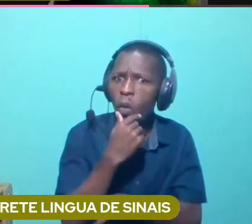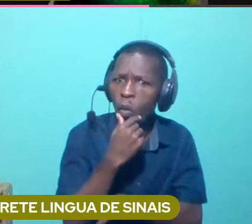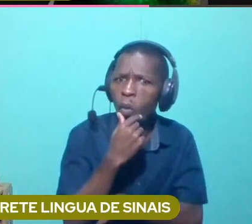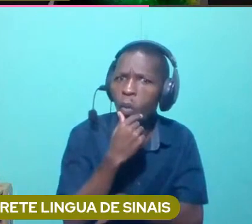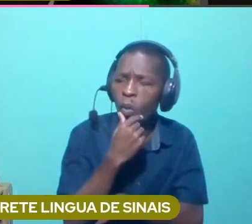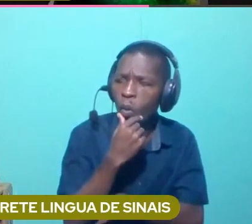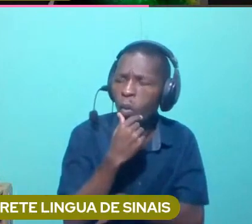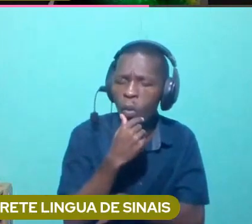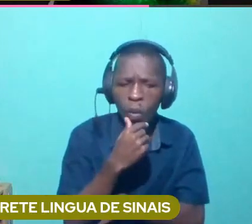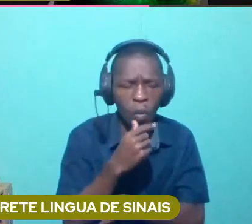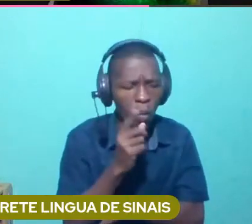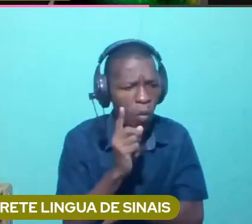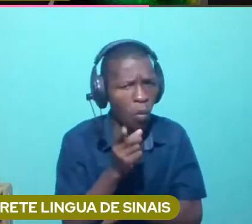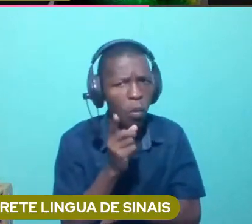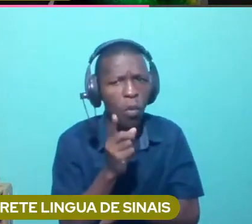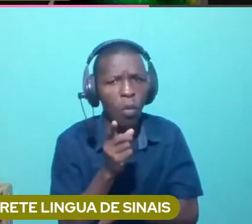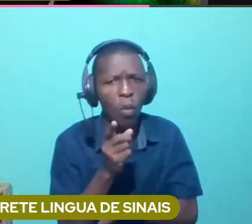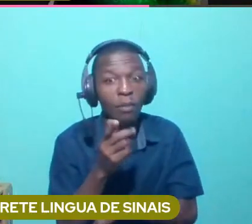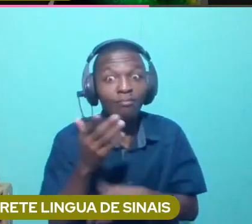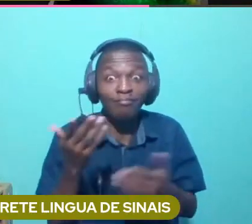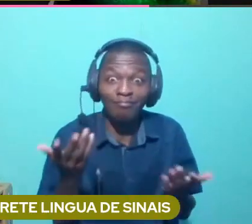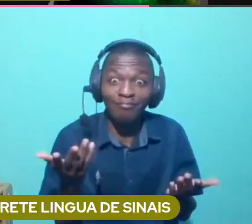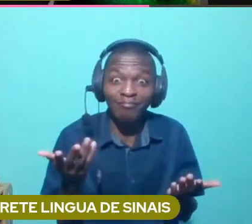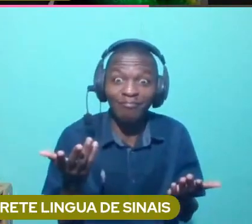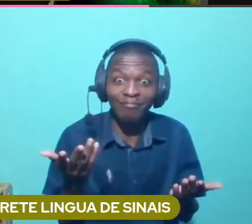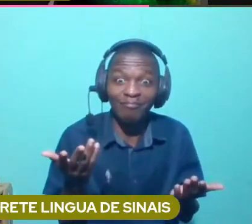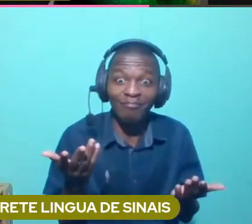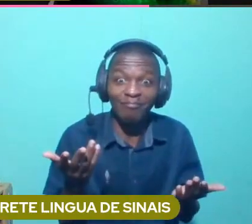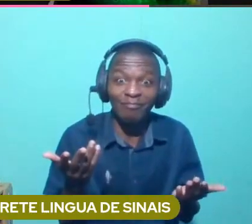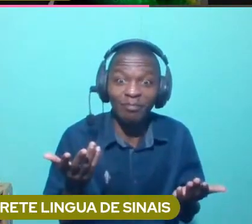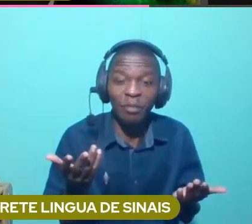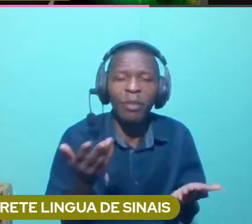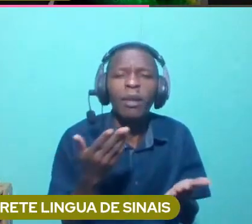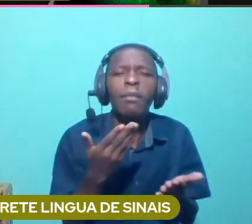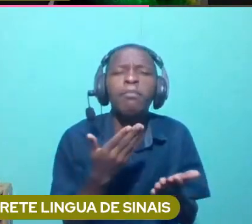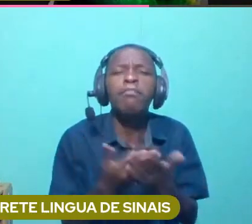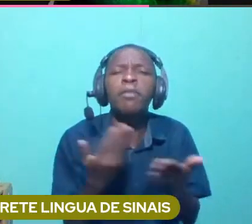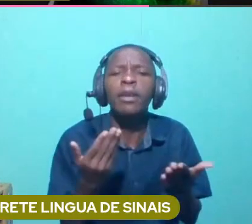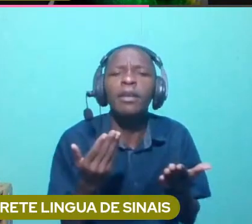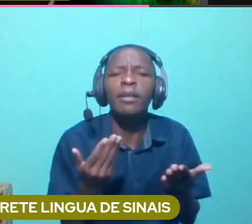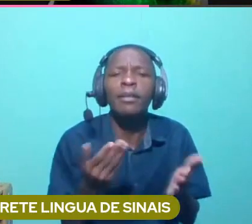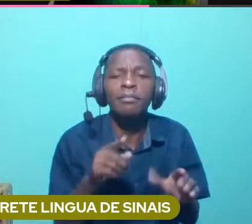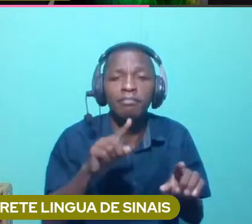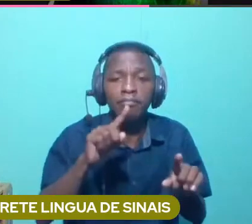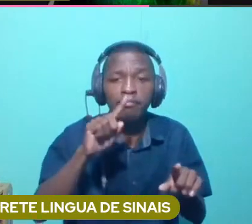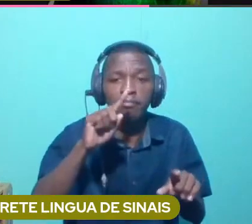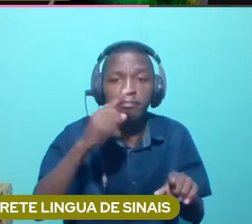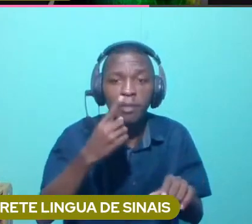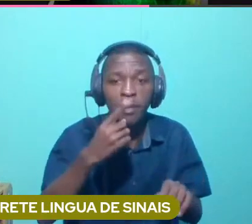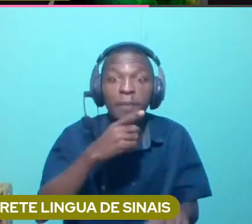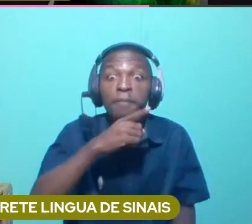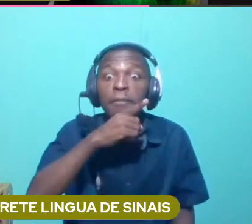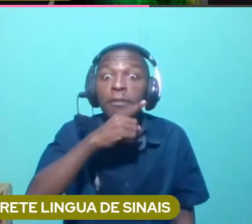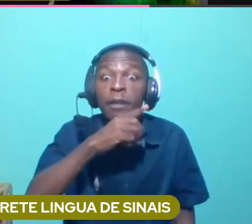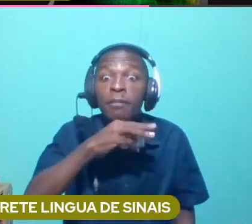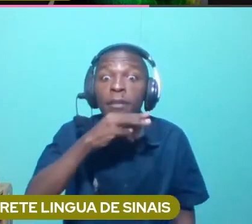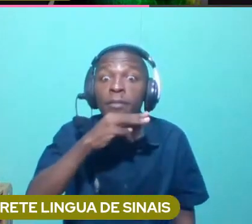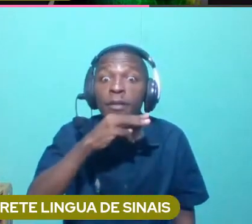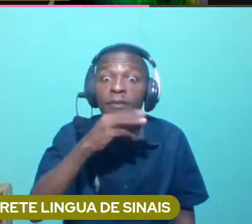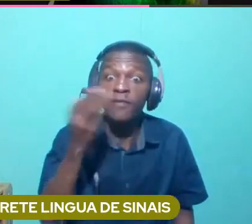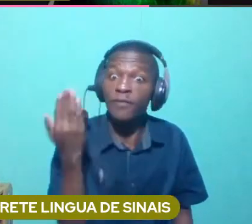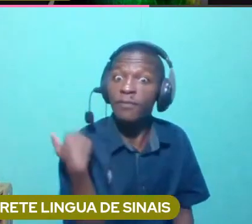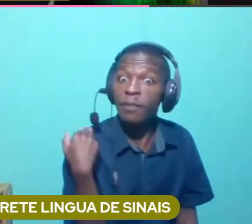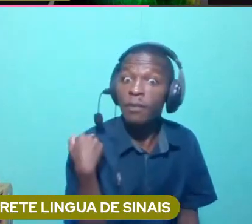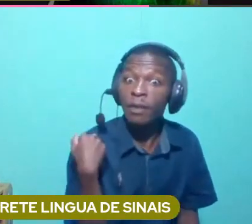Referir aqui que o papel número um é da família, porque a criança com deficiência nasce na família. Então, a